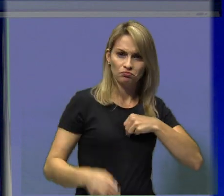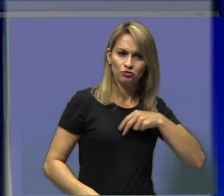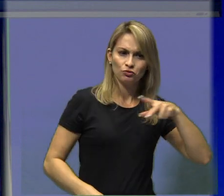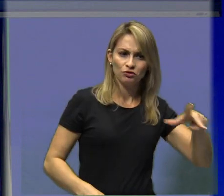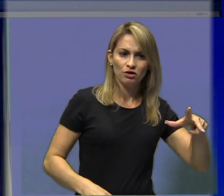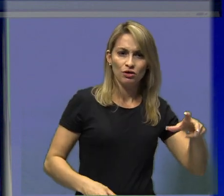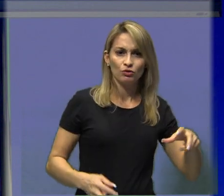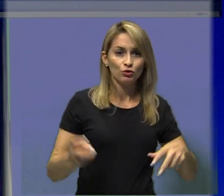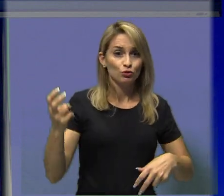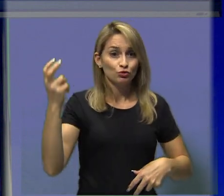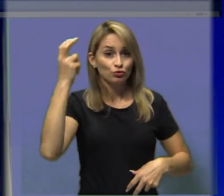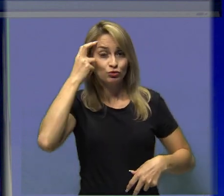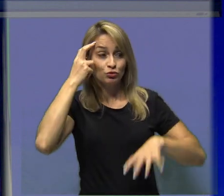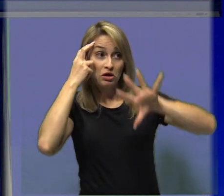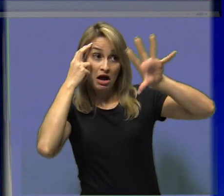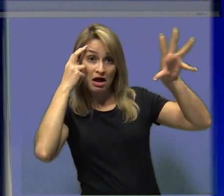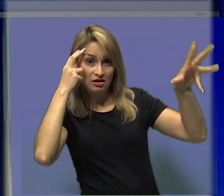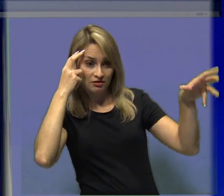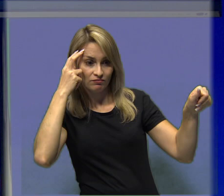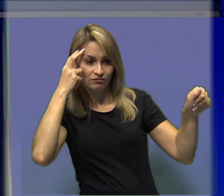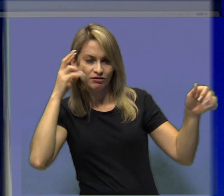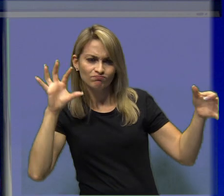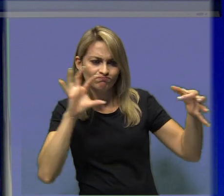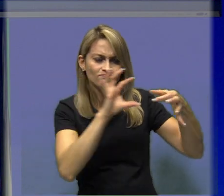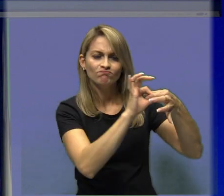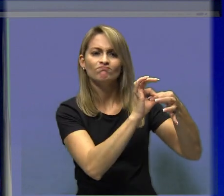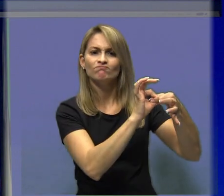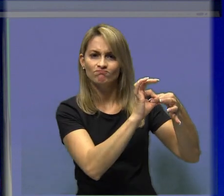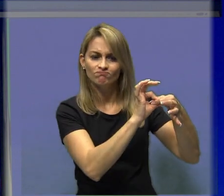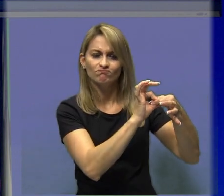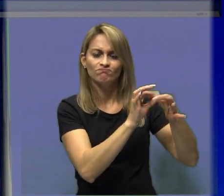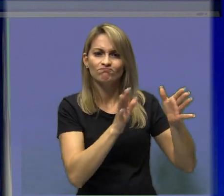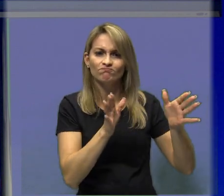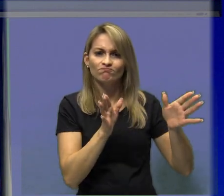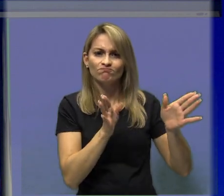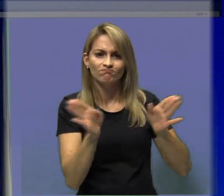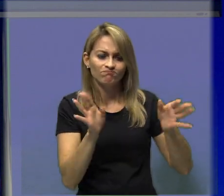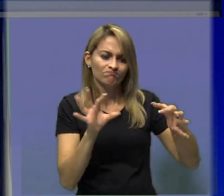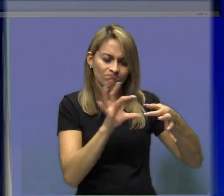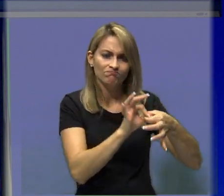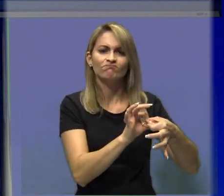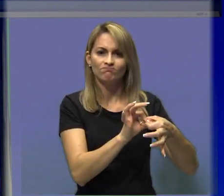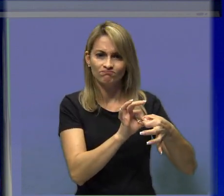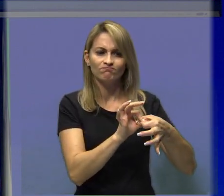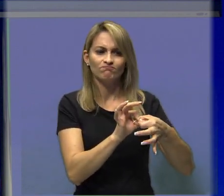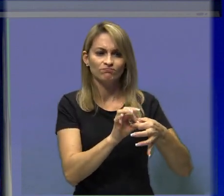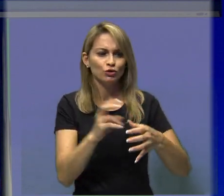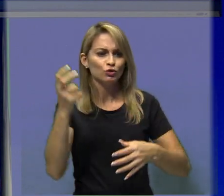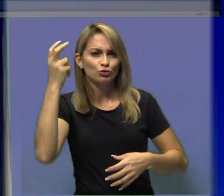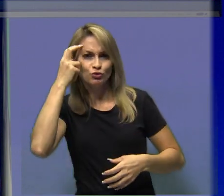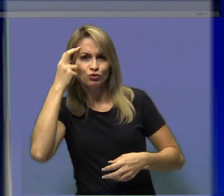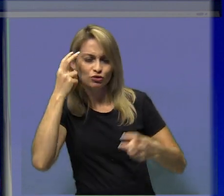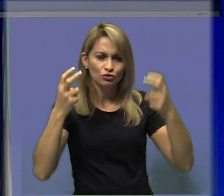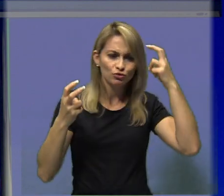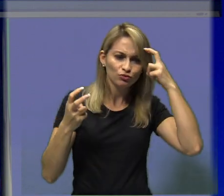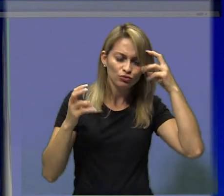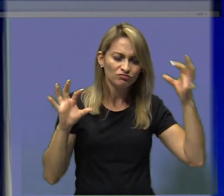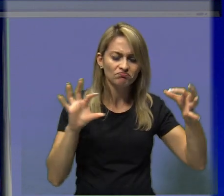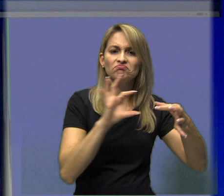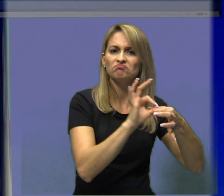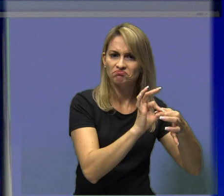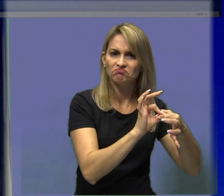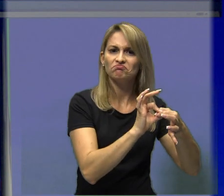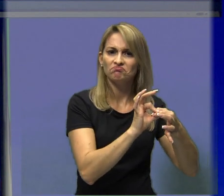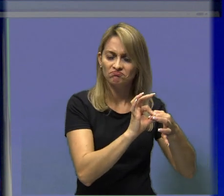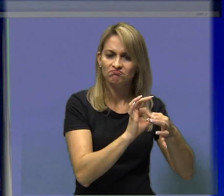junção de vários elementos culturais e forma, em certa medida, algo novo. E a feijoada é fruto